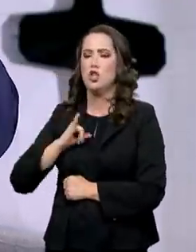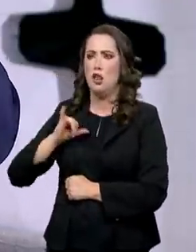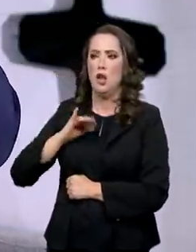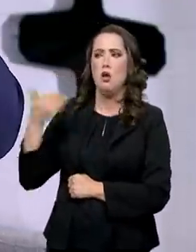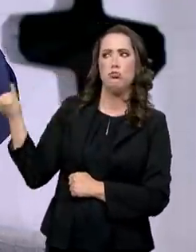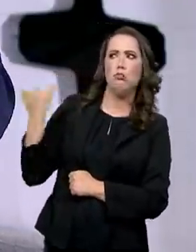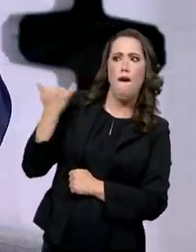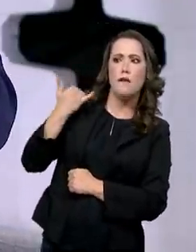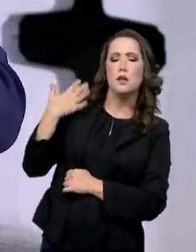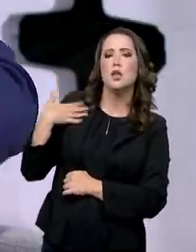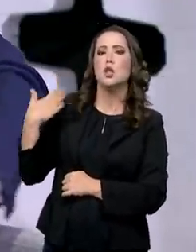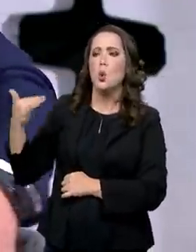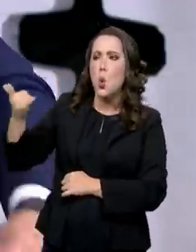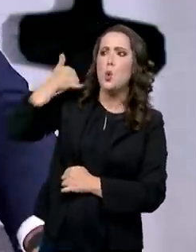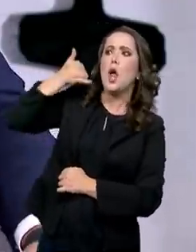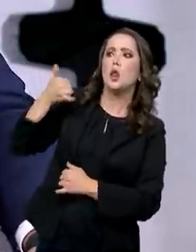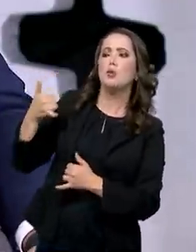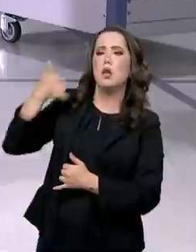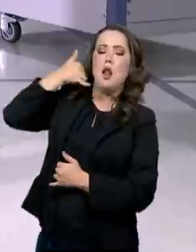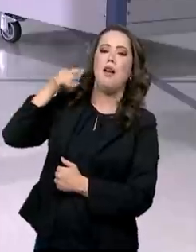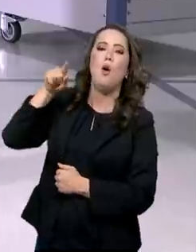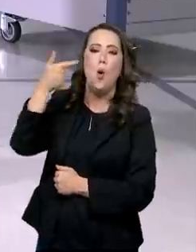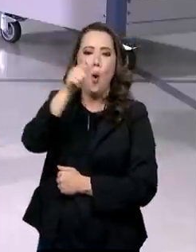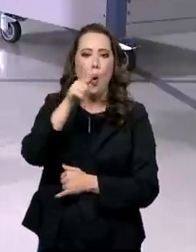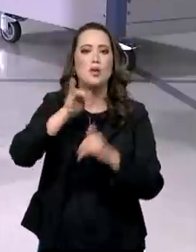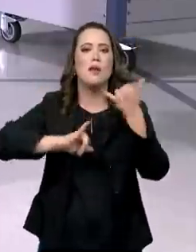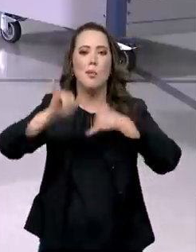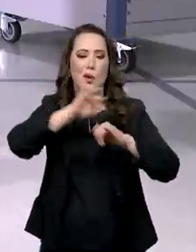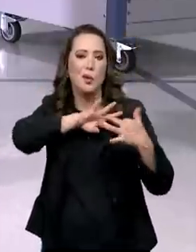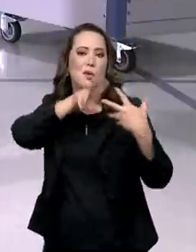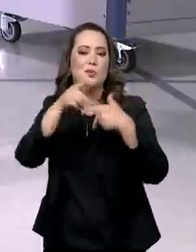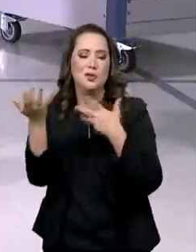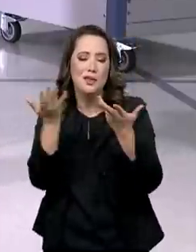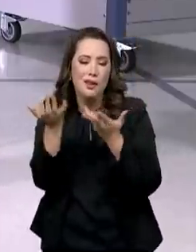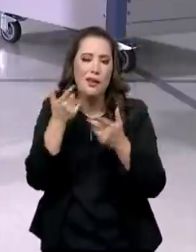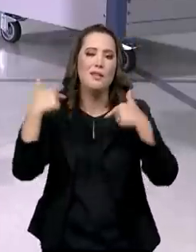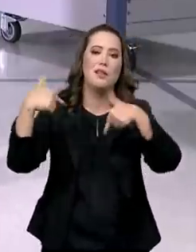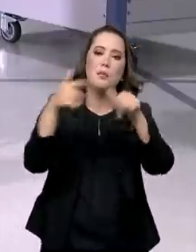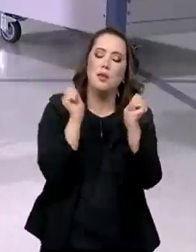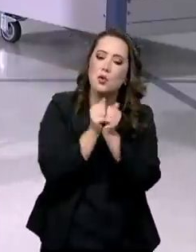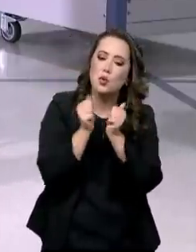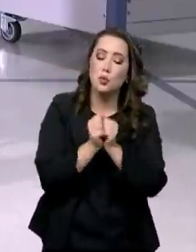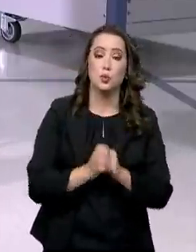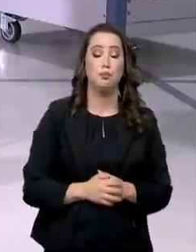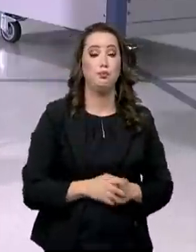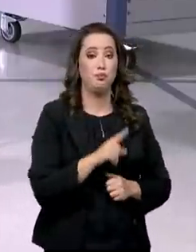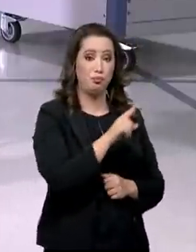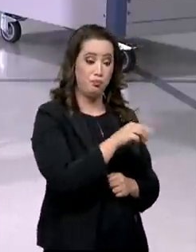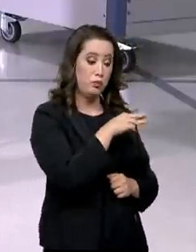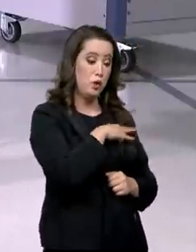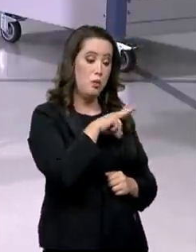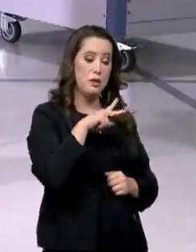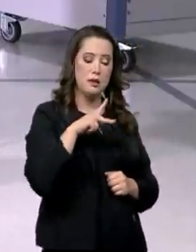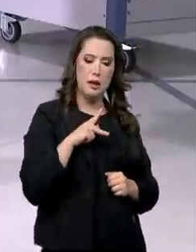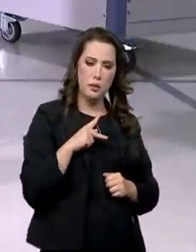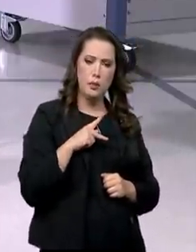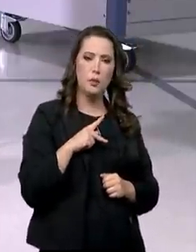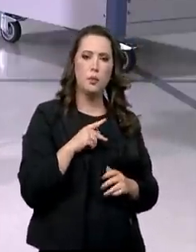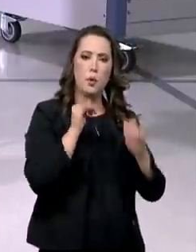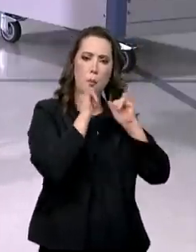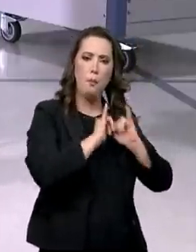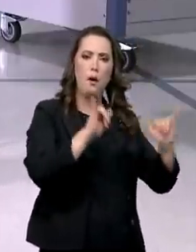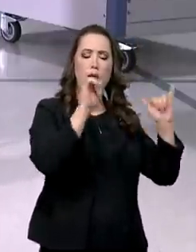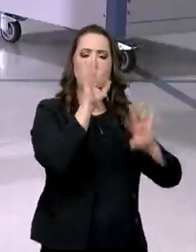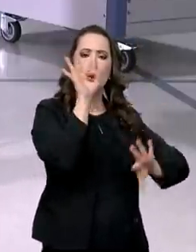NB4 do planeta, que querem trabalhar junto conosco com isso. O Ministério Público, recentemente, publicou o Plano Nacional